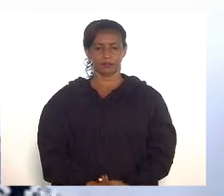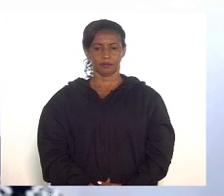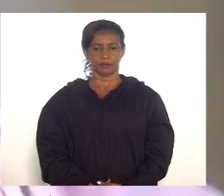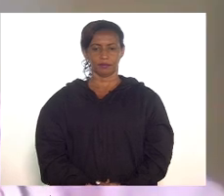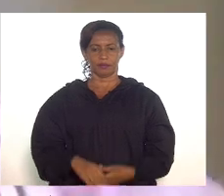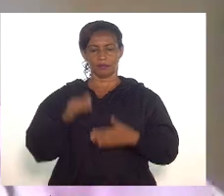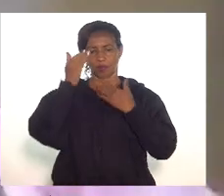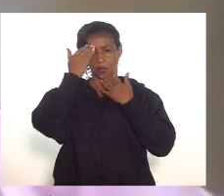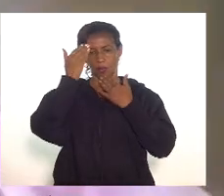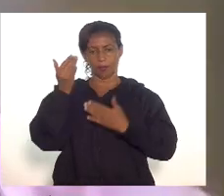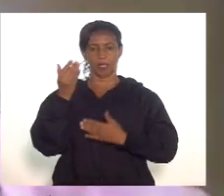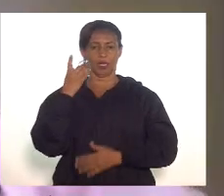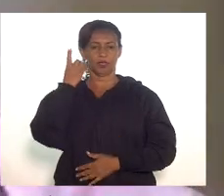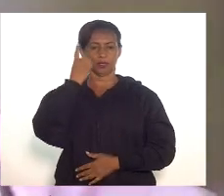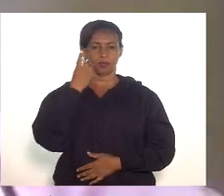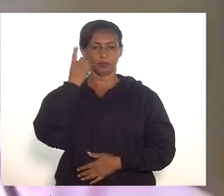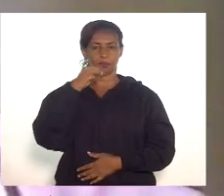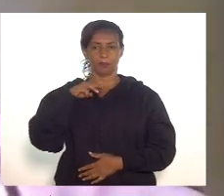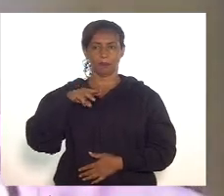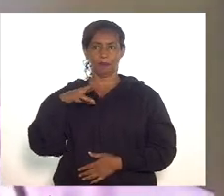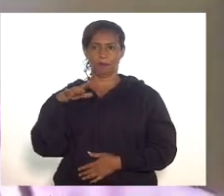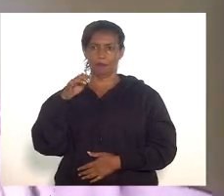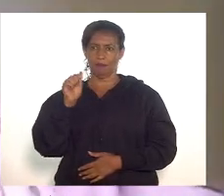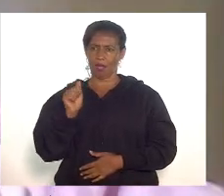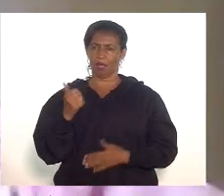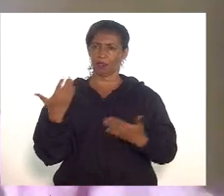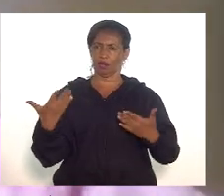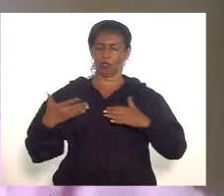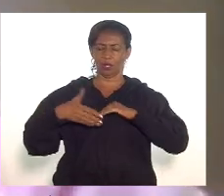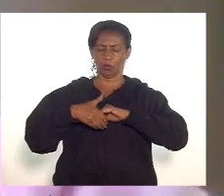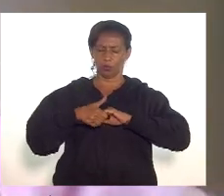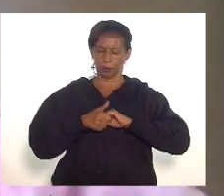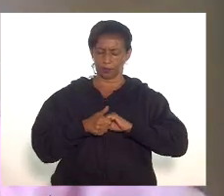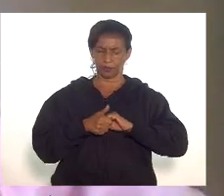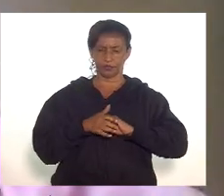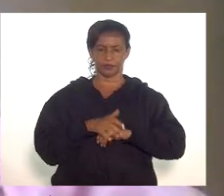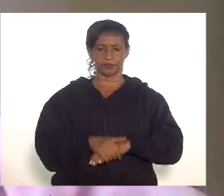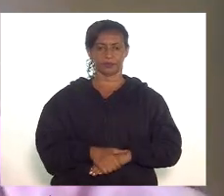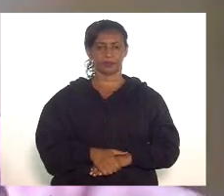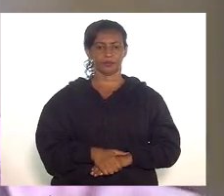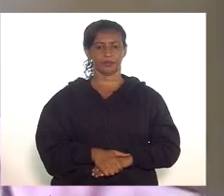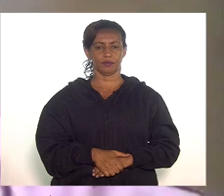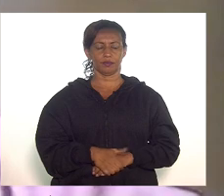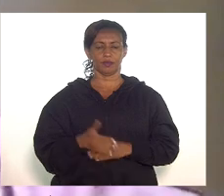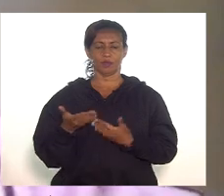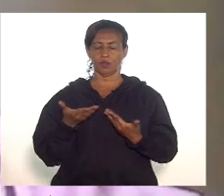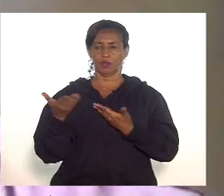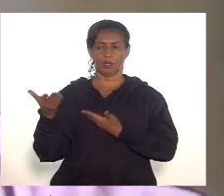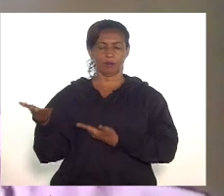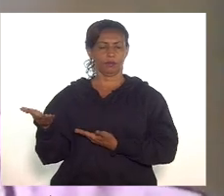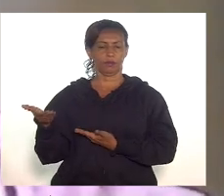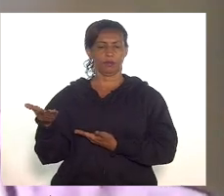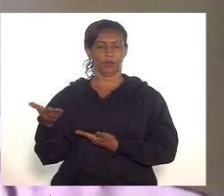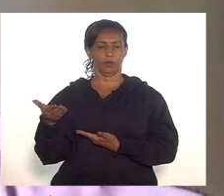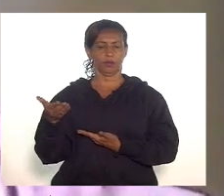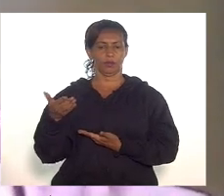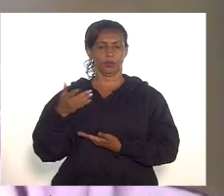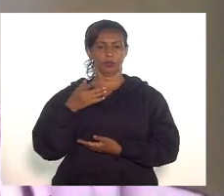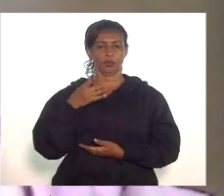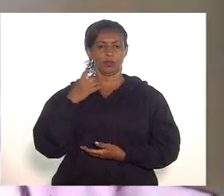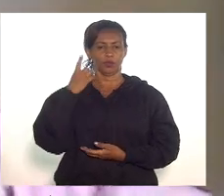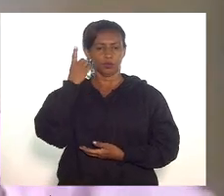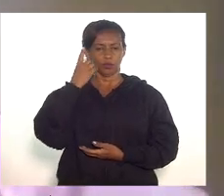Obrigado, deputada Marta Rocha. Eu quero, naturalmente, cumprimentar o nosso colega deputado Alexandre